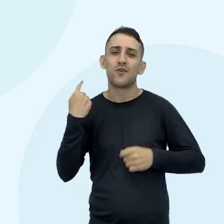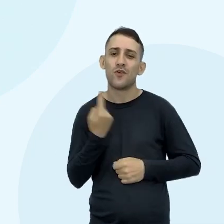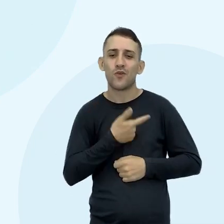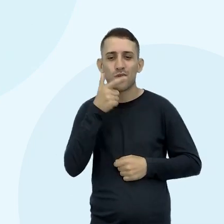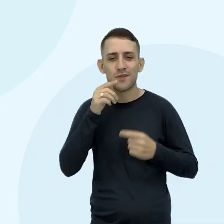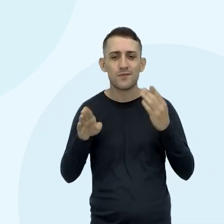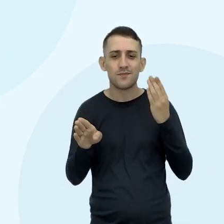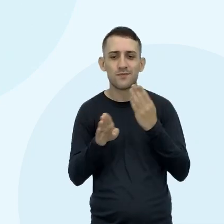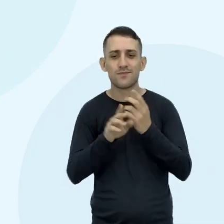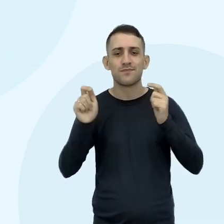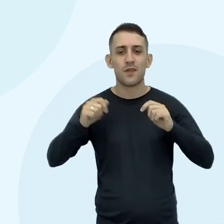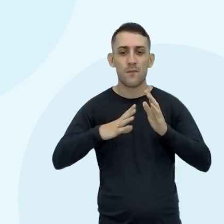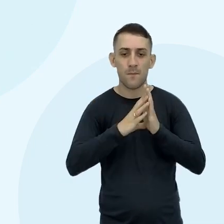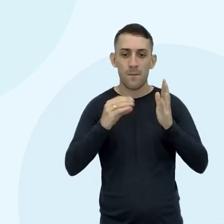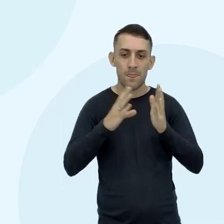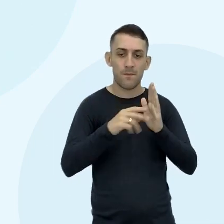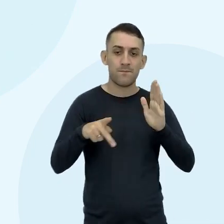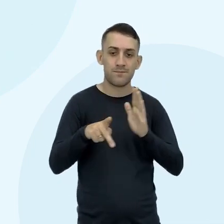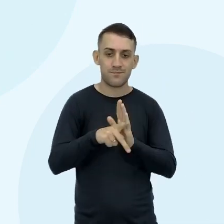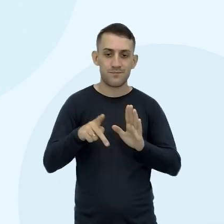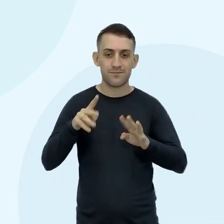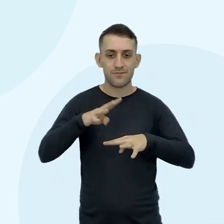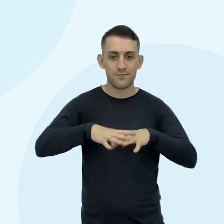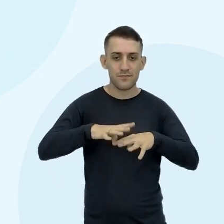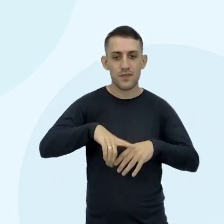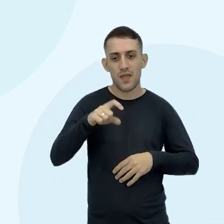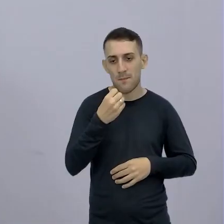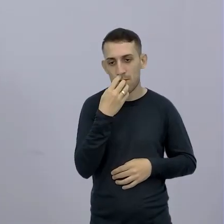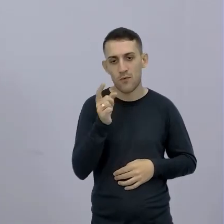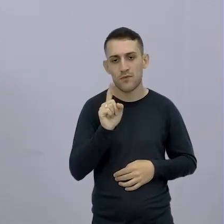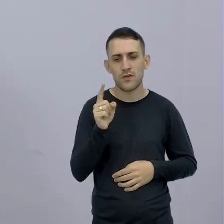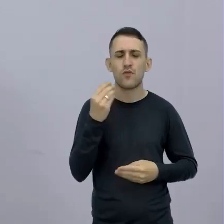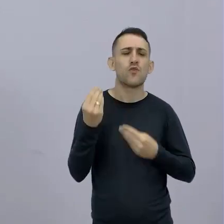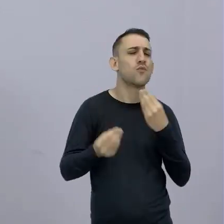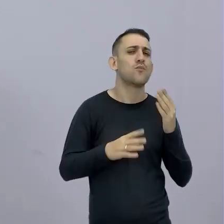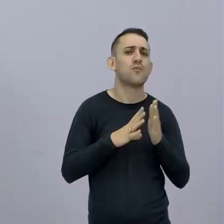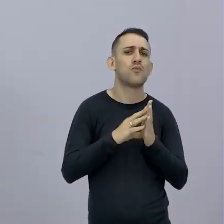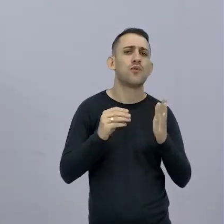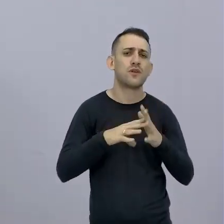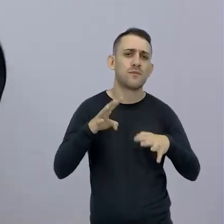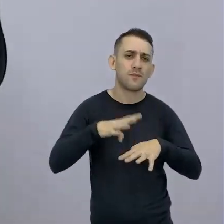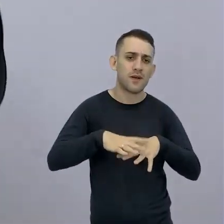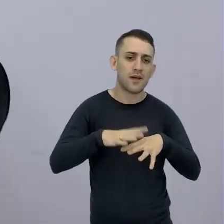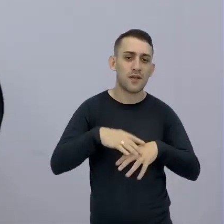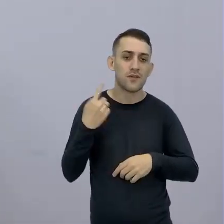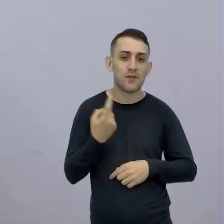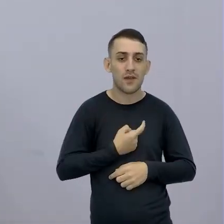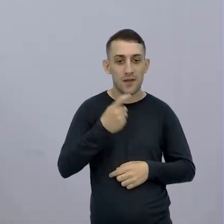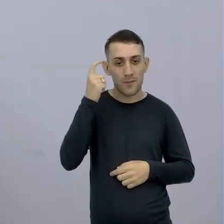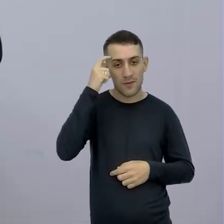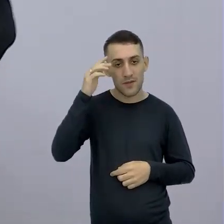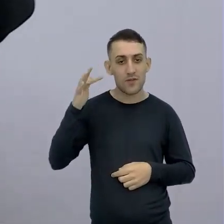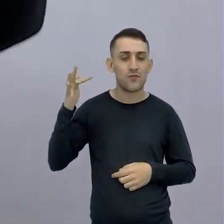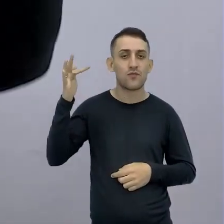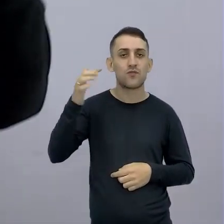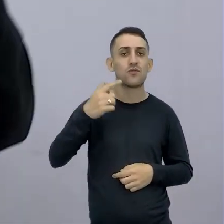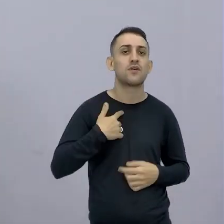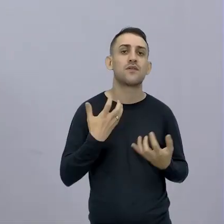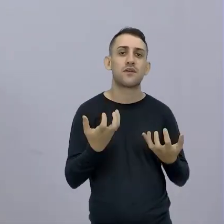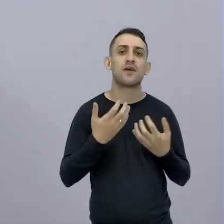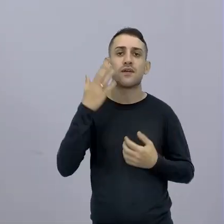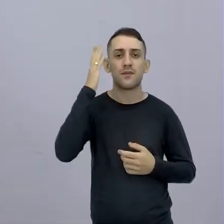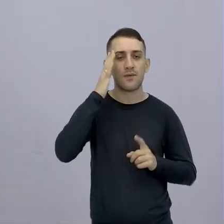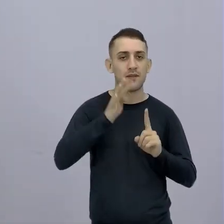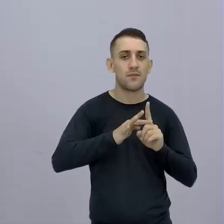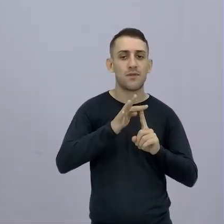reta Que a gente criou Esse modelo matemático É bom ou não Como assim um modelo matemático A gente está pensando No futuro Eu quero saber uma temperatura Daqui 20 dias